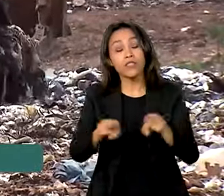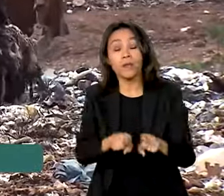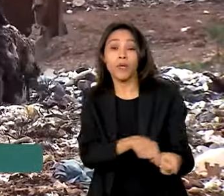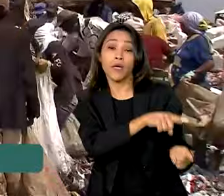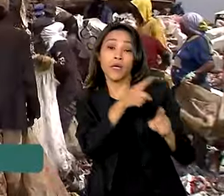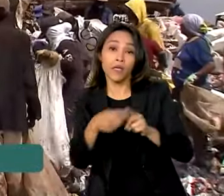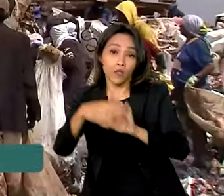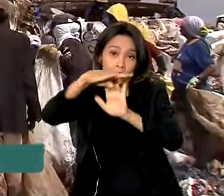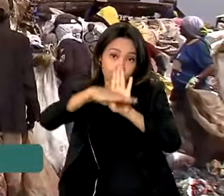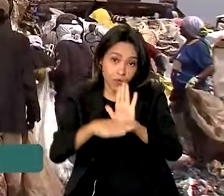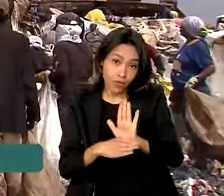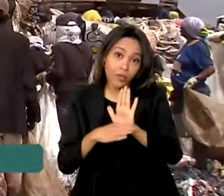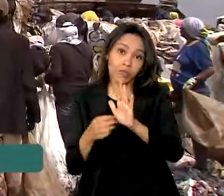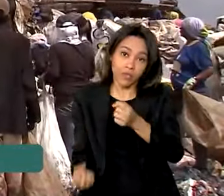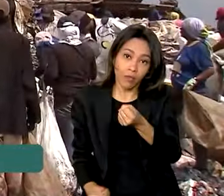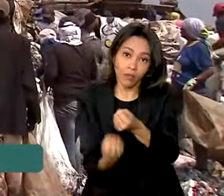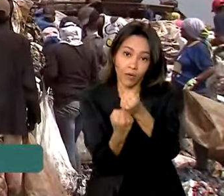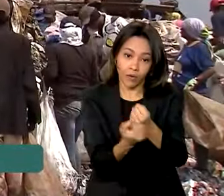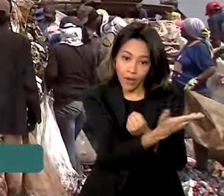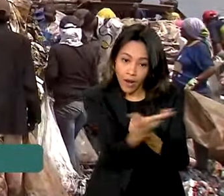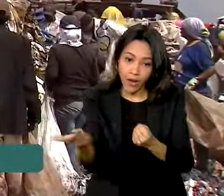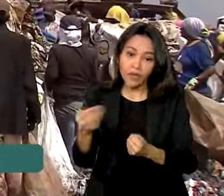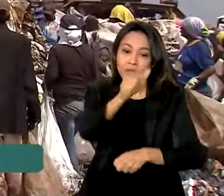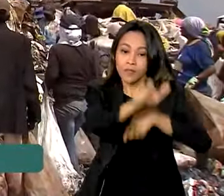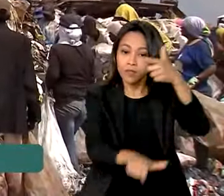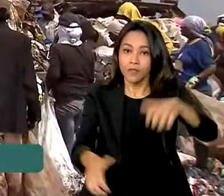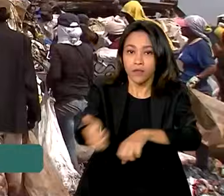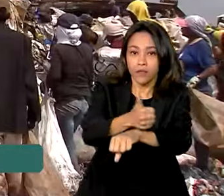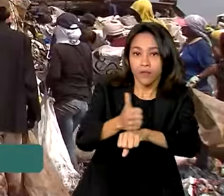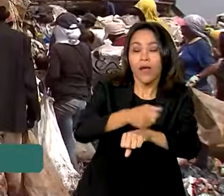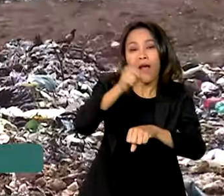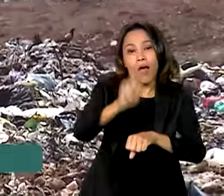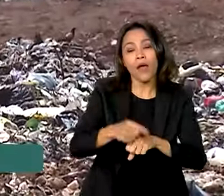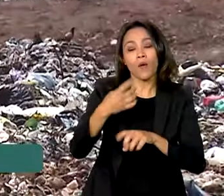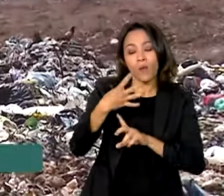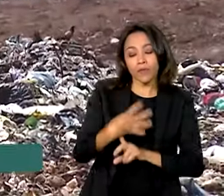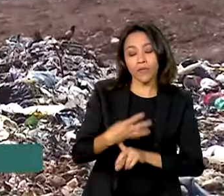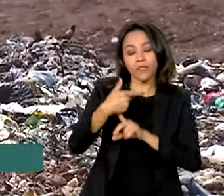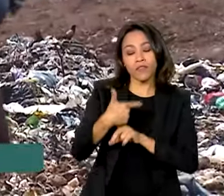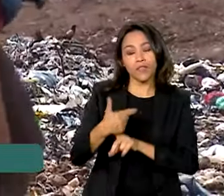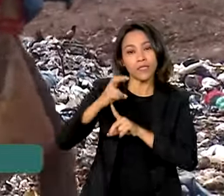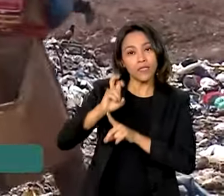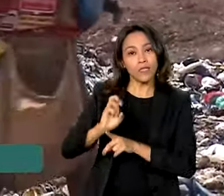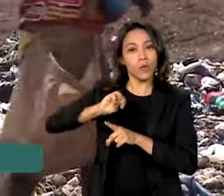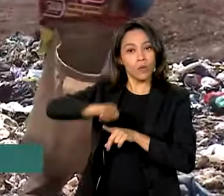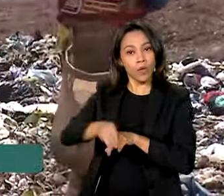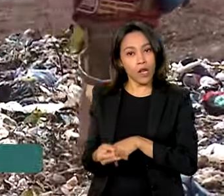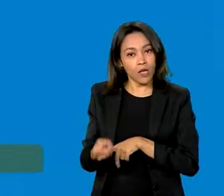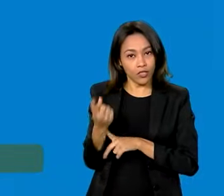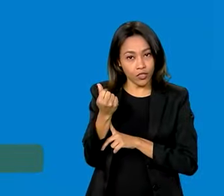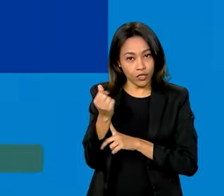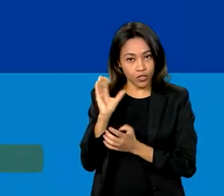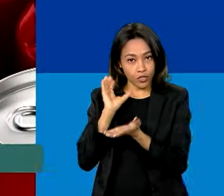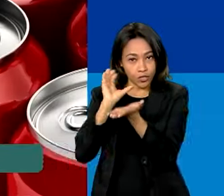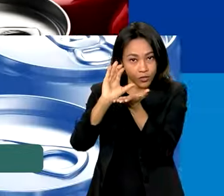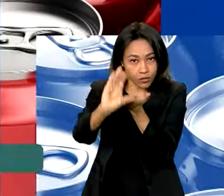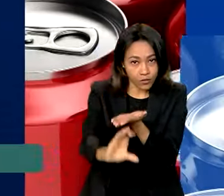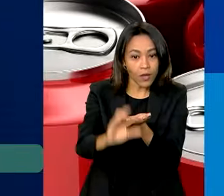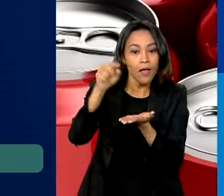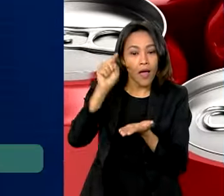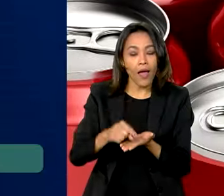para os catadores de materiais recicláveis somam mais de 425 milhões de reais. São